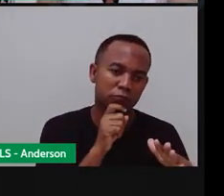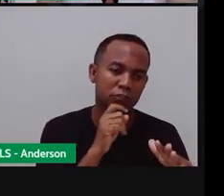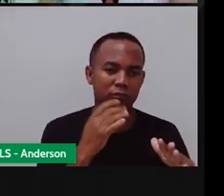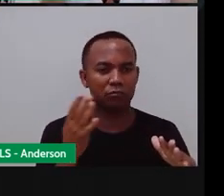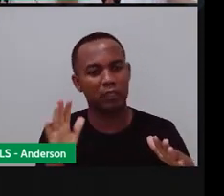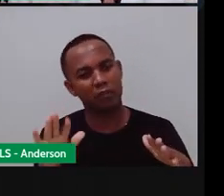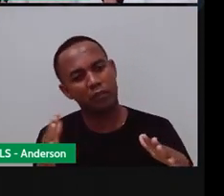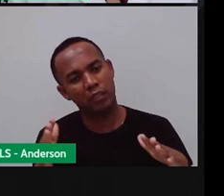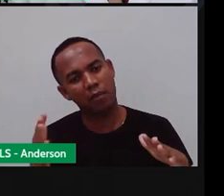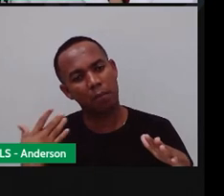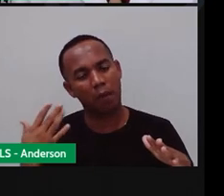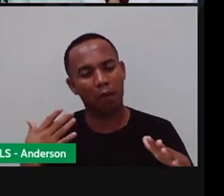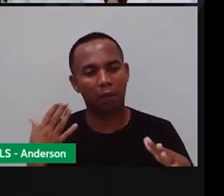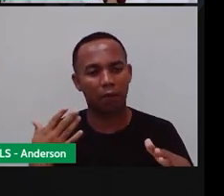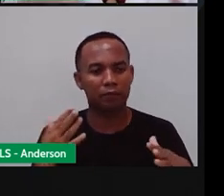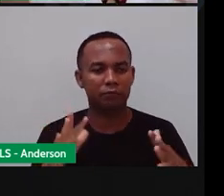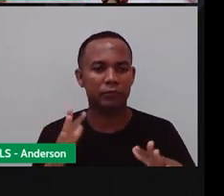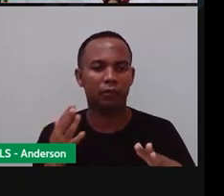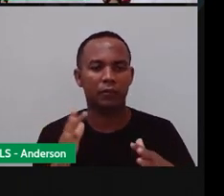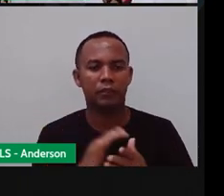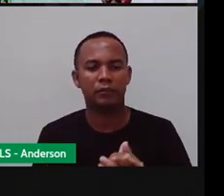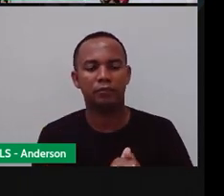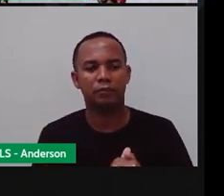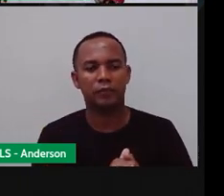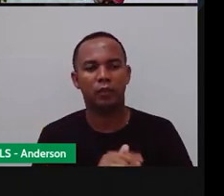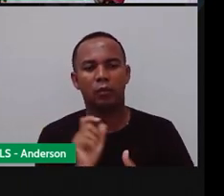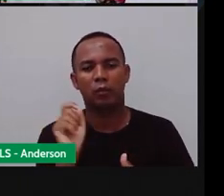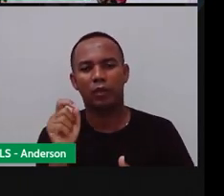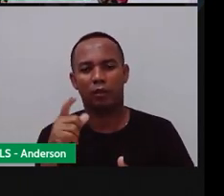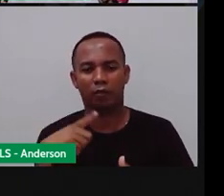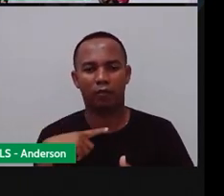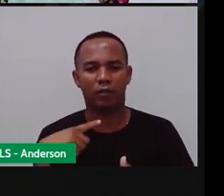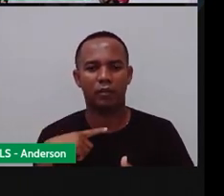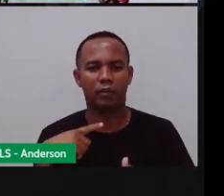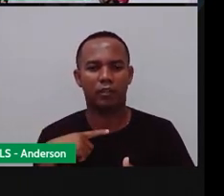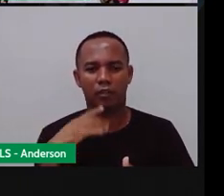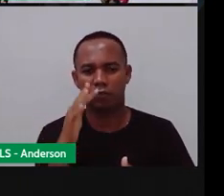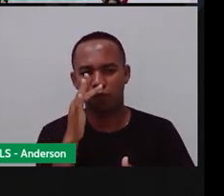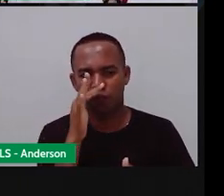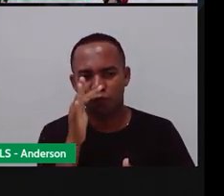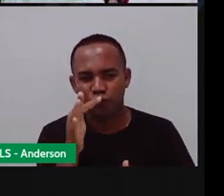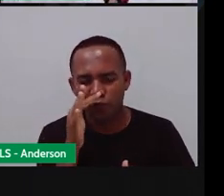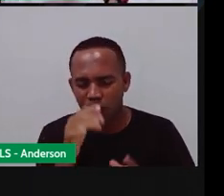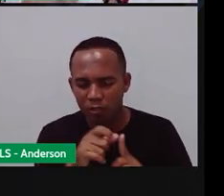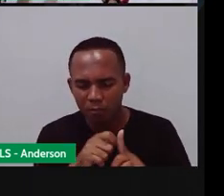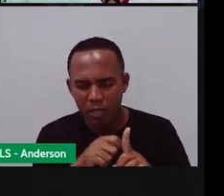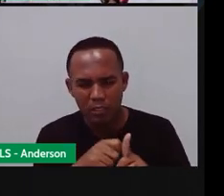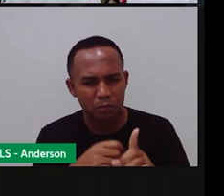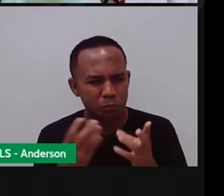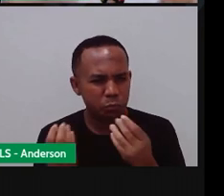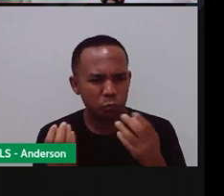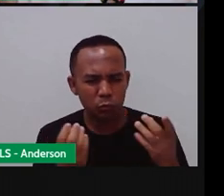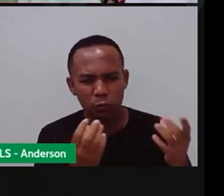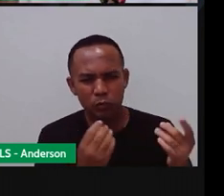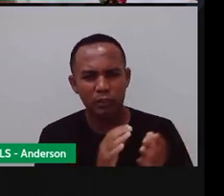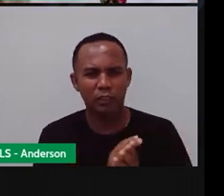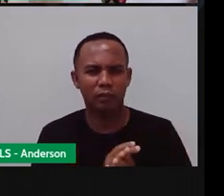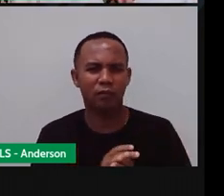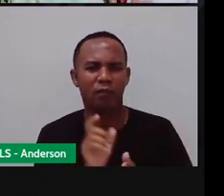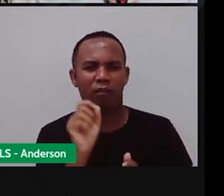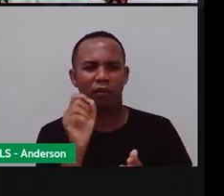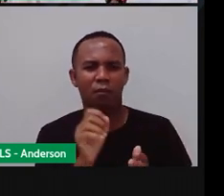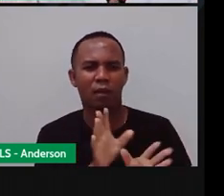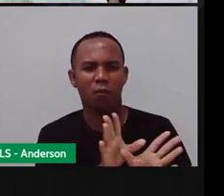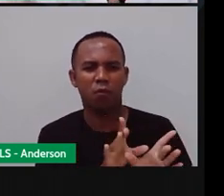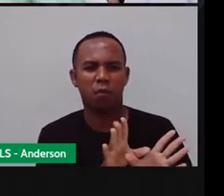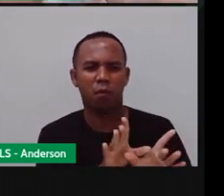assim e aí é nessa estação que vem o que? as flores e aí as flores aparecem as borboletas